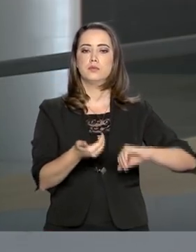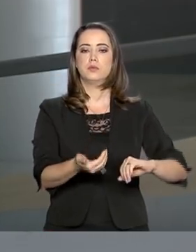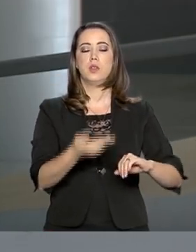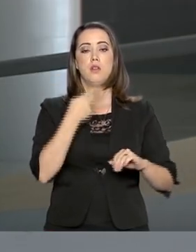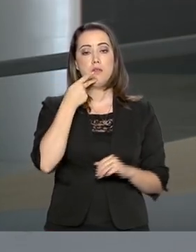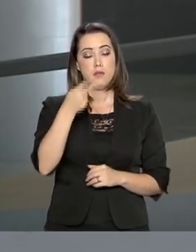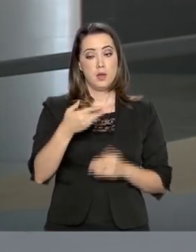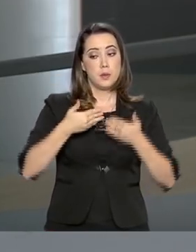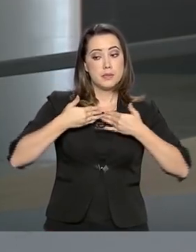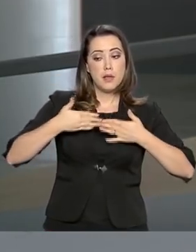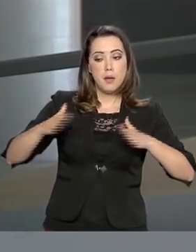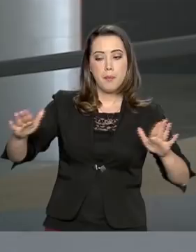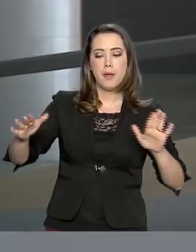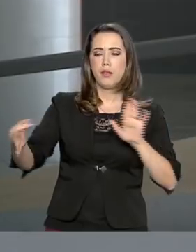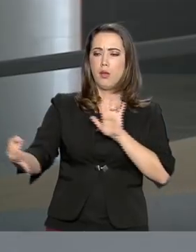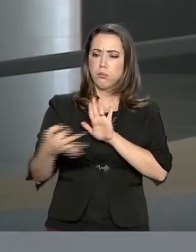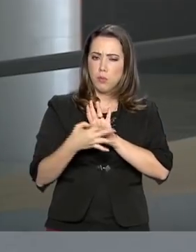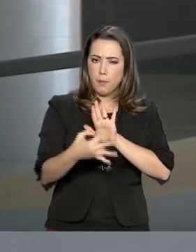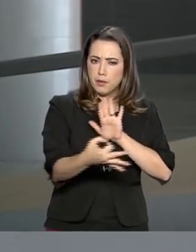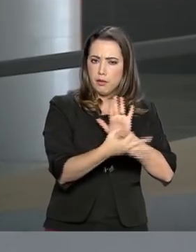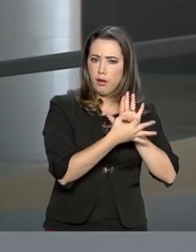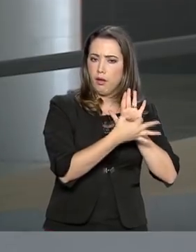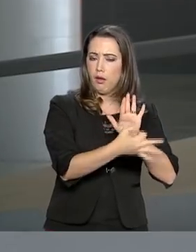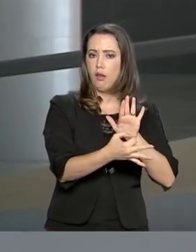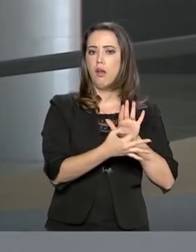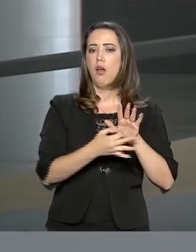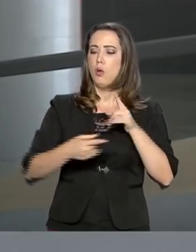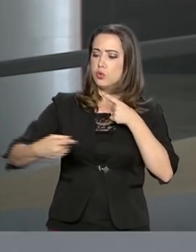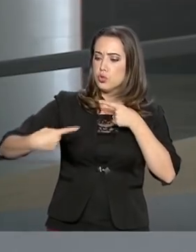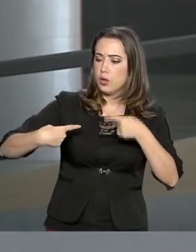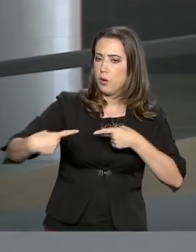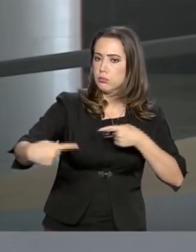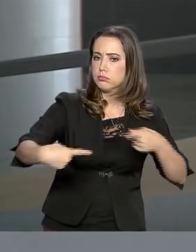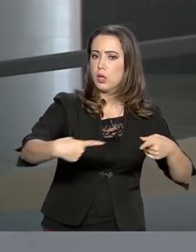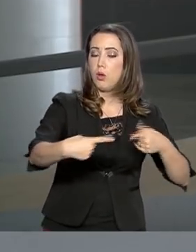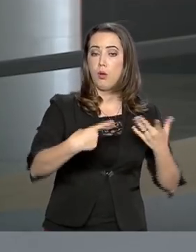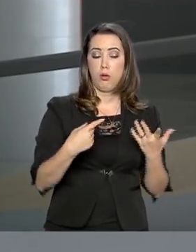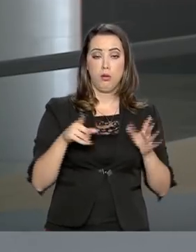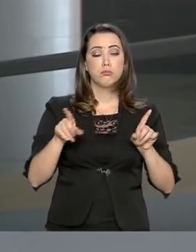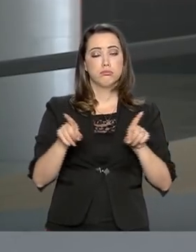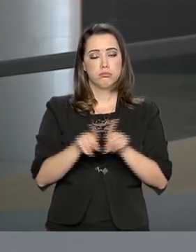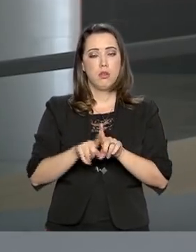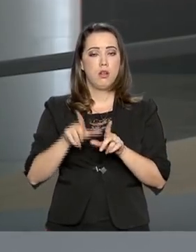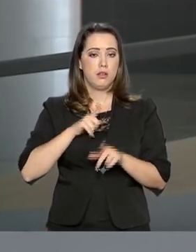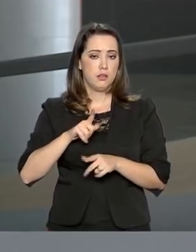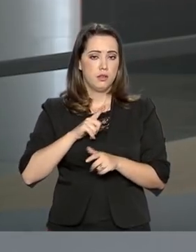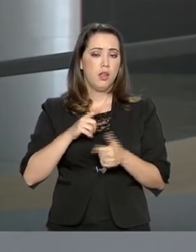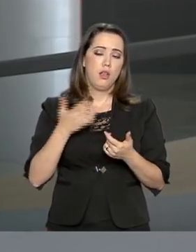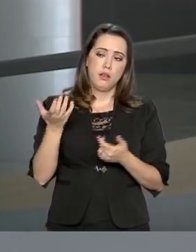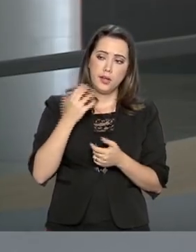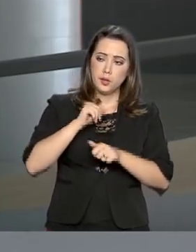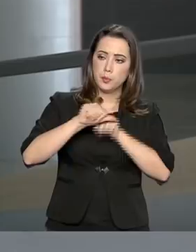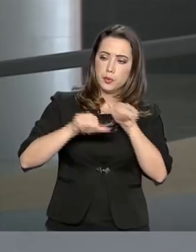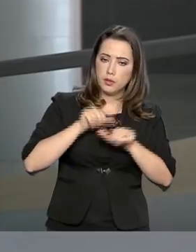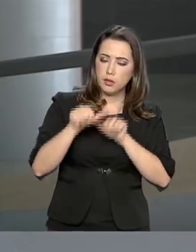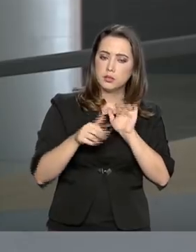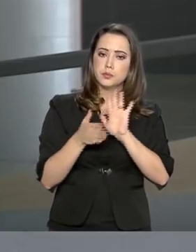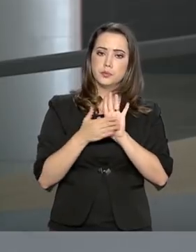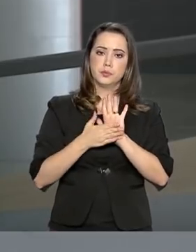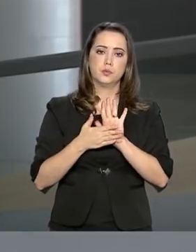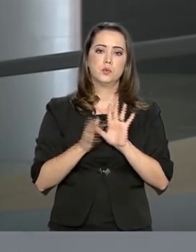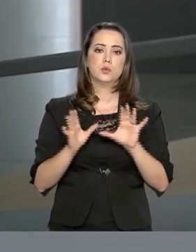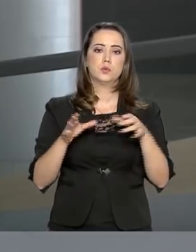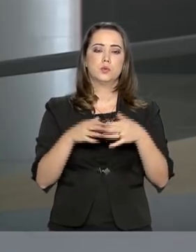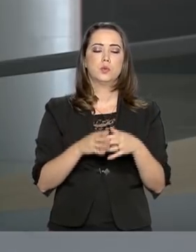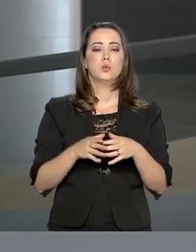disse estar aberto ao diálogo e também às sugestões, possíveis sugestões ou alterações propostas pelos